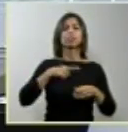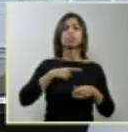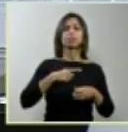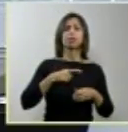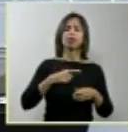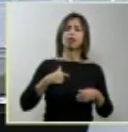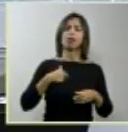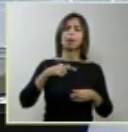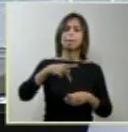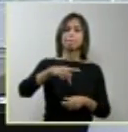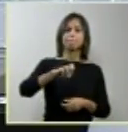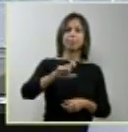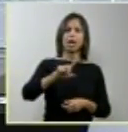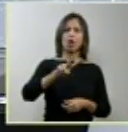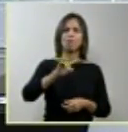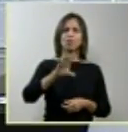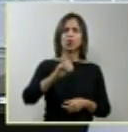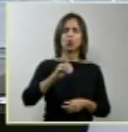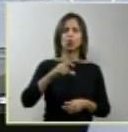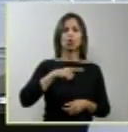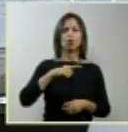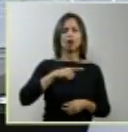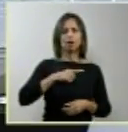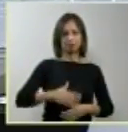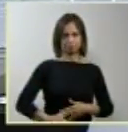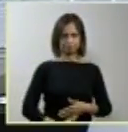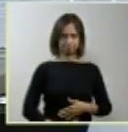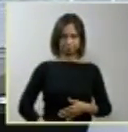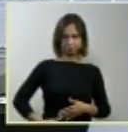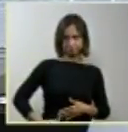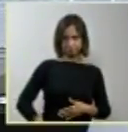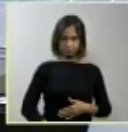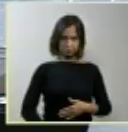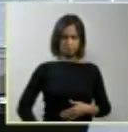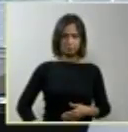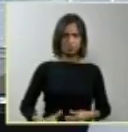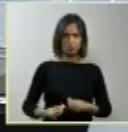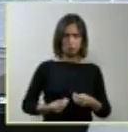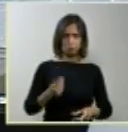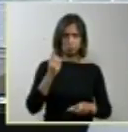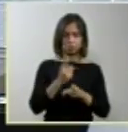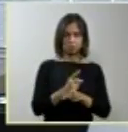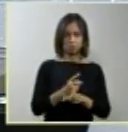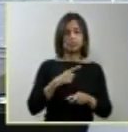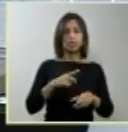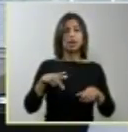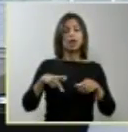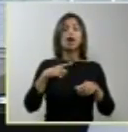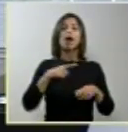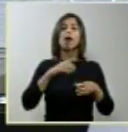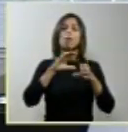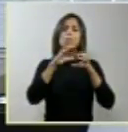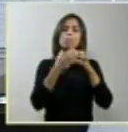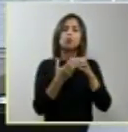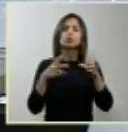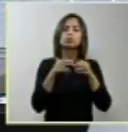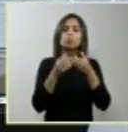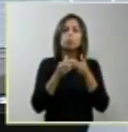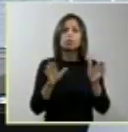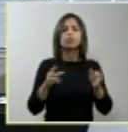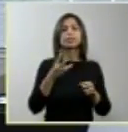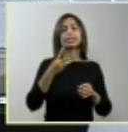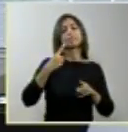seis vezes maior, ruptura prematura da bolsa das águas três vezes maior, nós somos